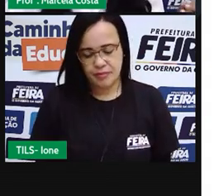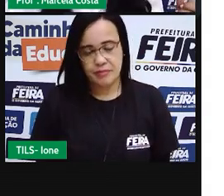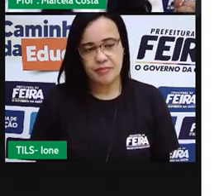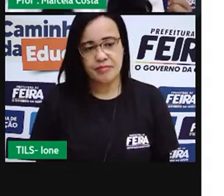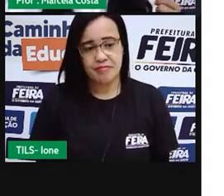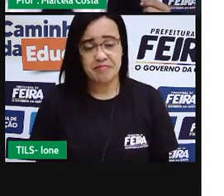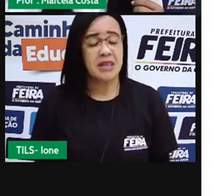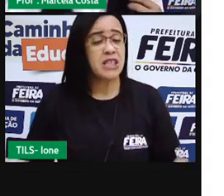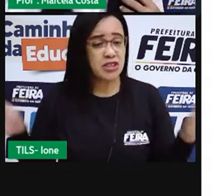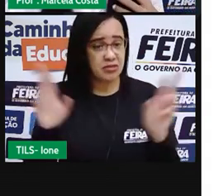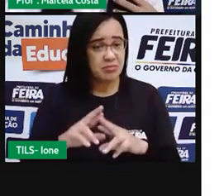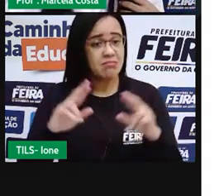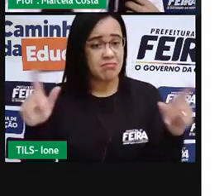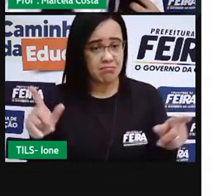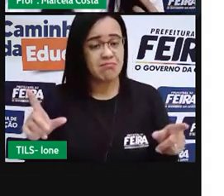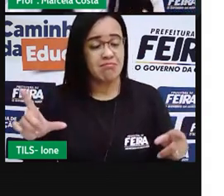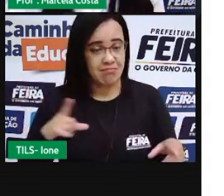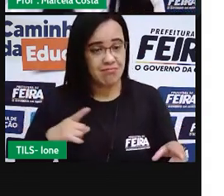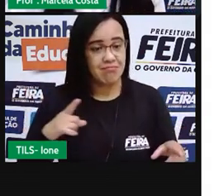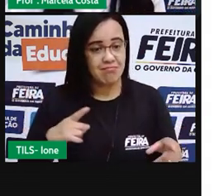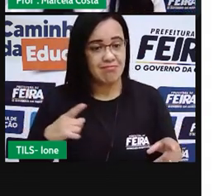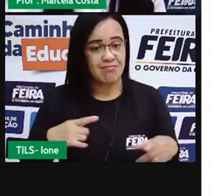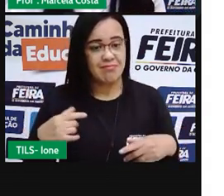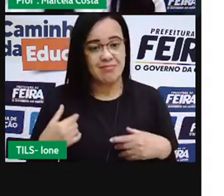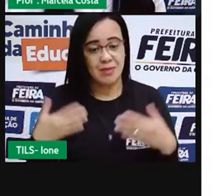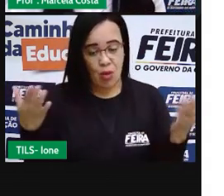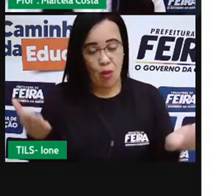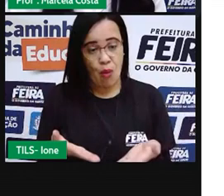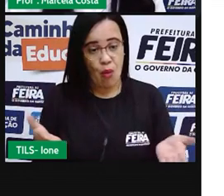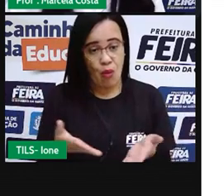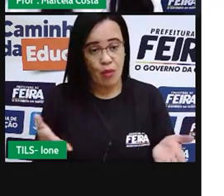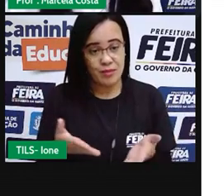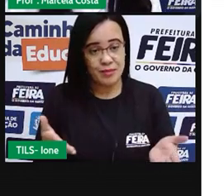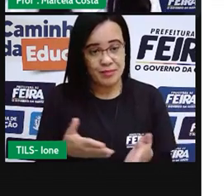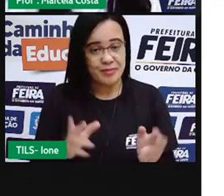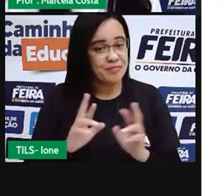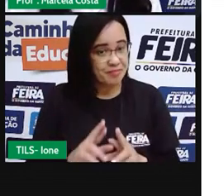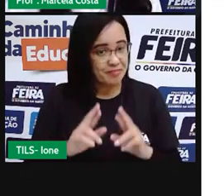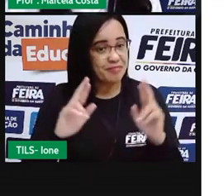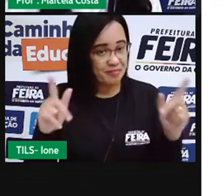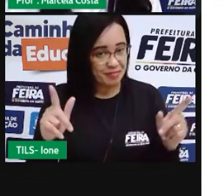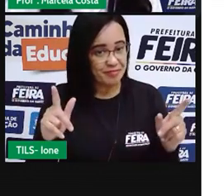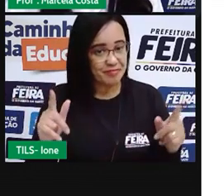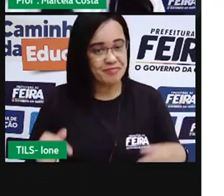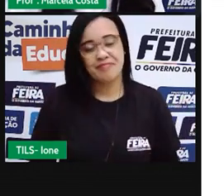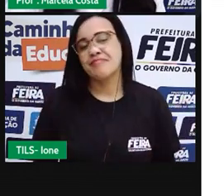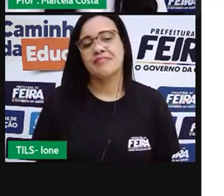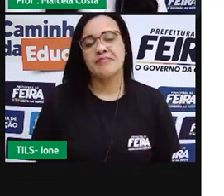diferente do que a gente costuma ver hoje.